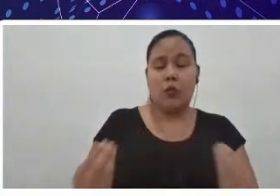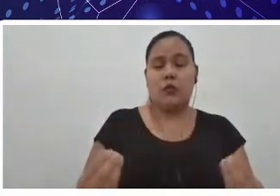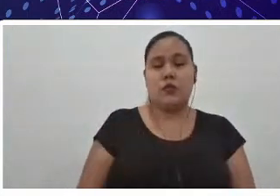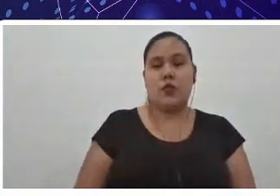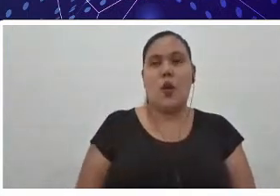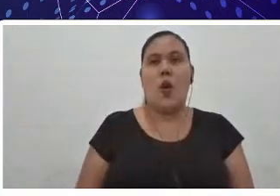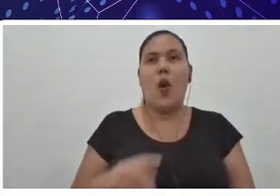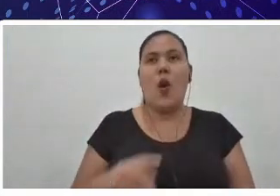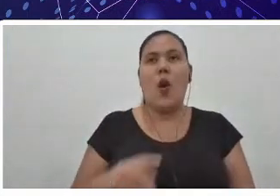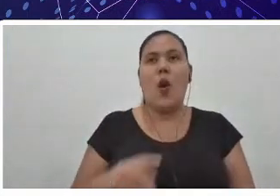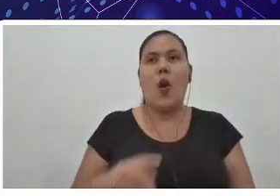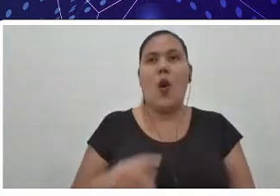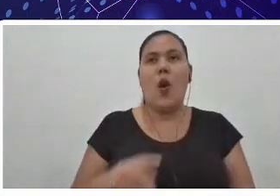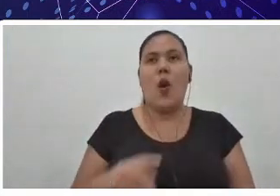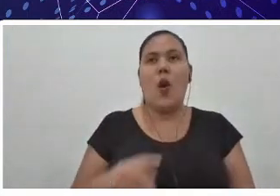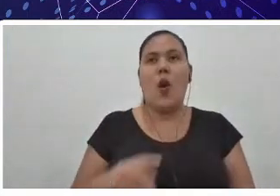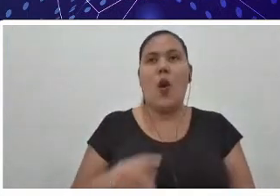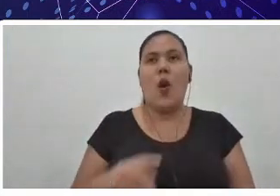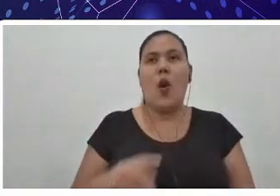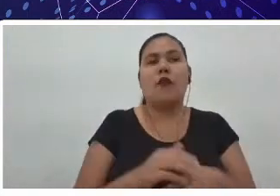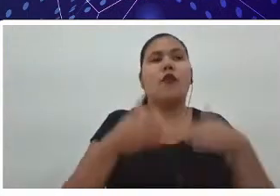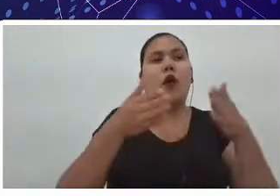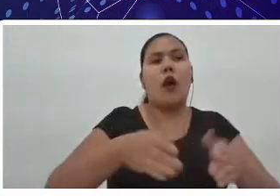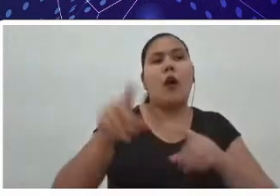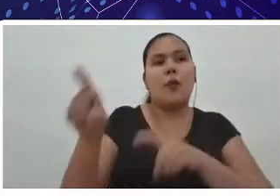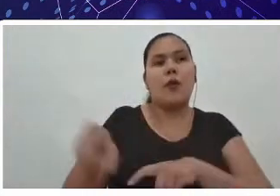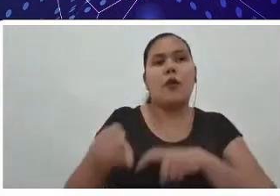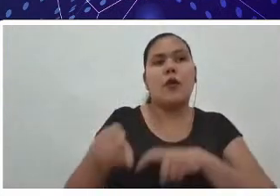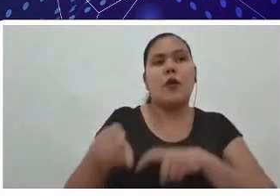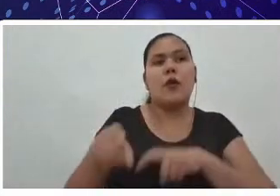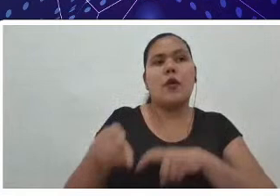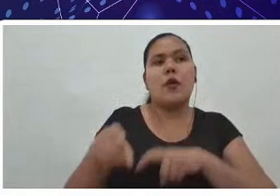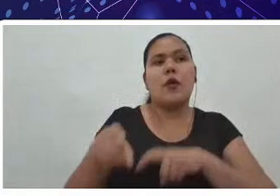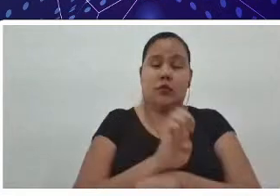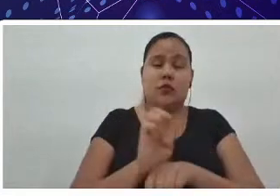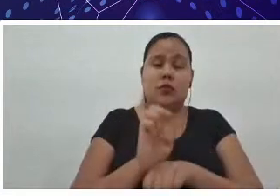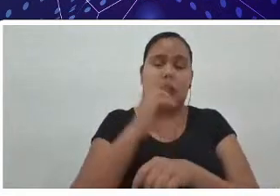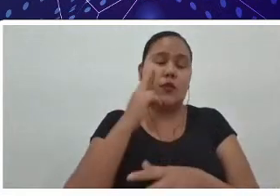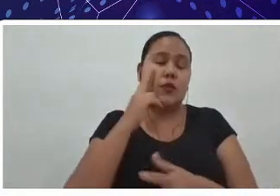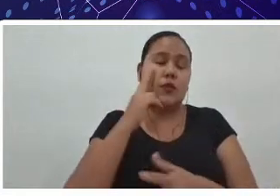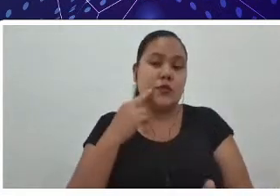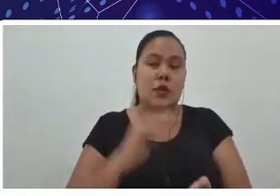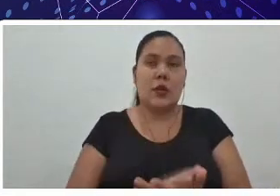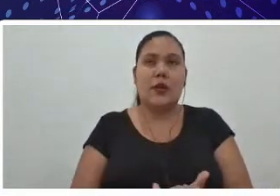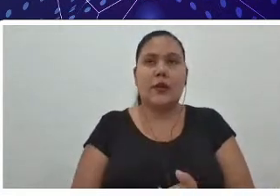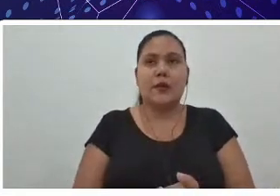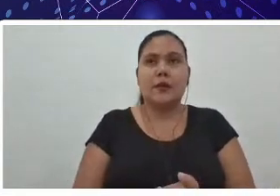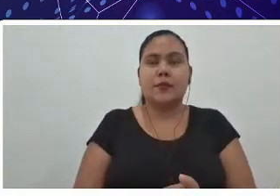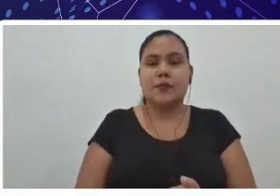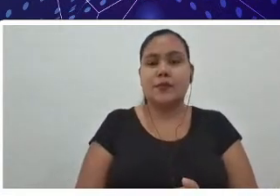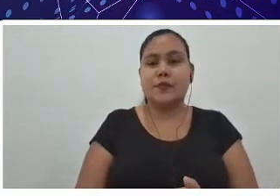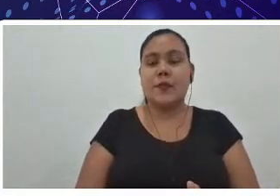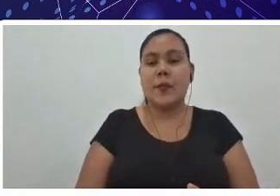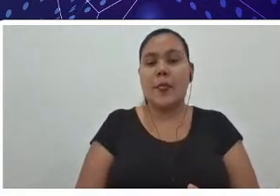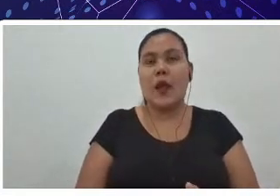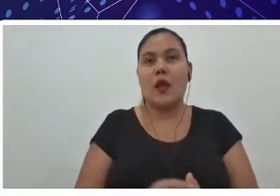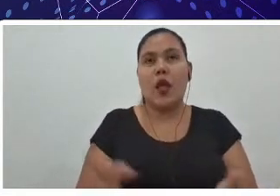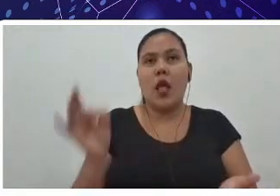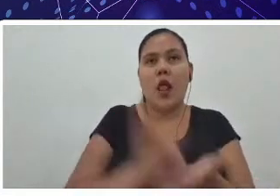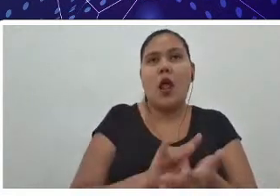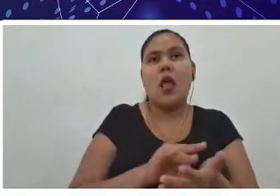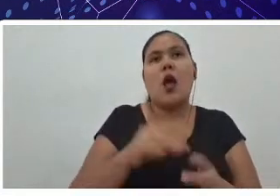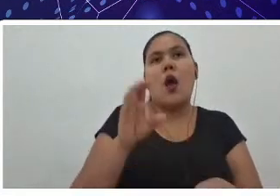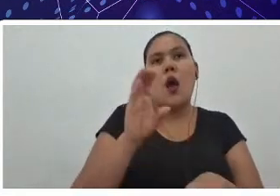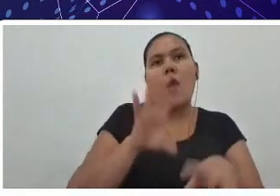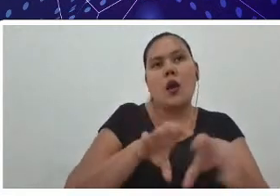que estão para o estado de Rondônia. Nada mais viável do que realizar a graduação nesses cursos aqui